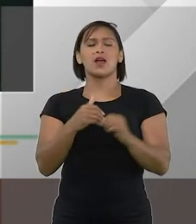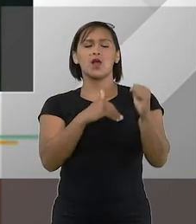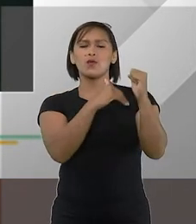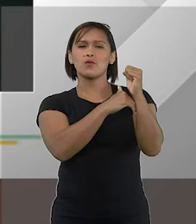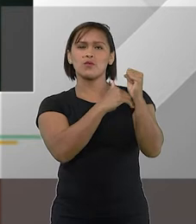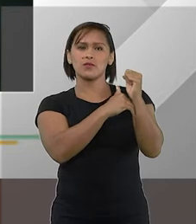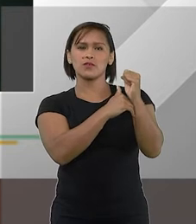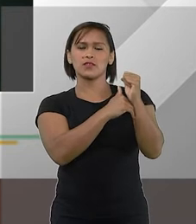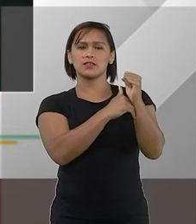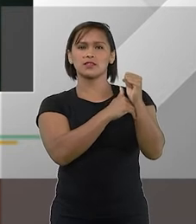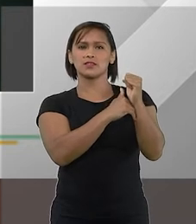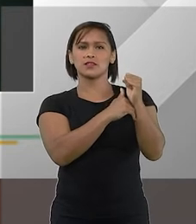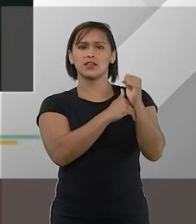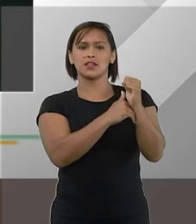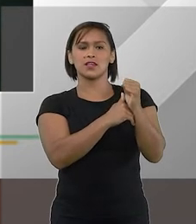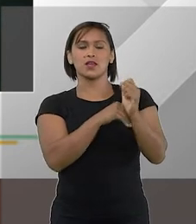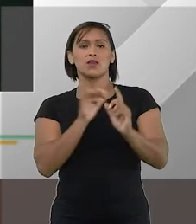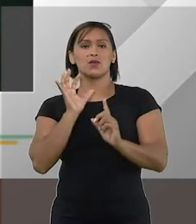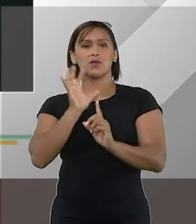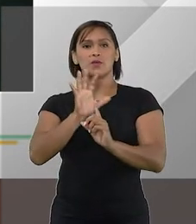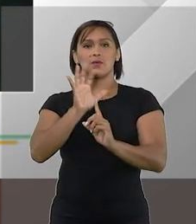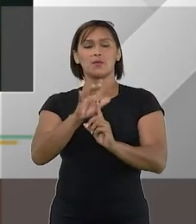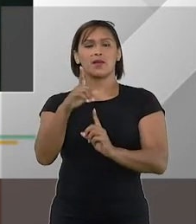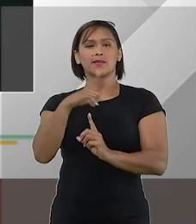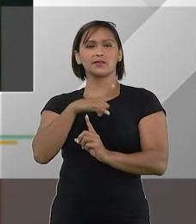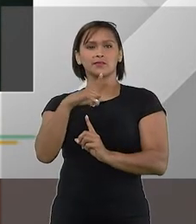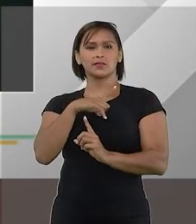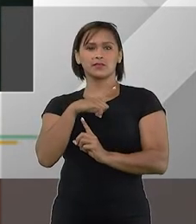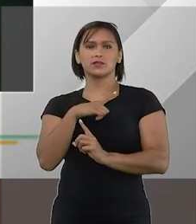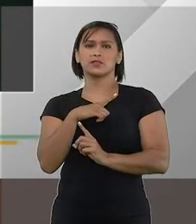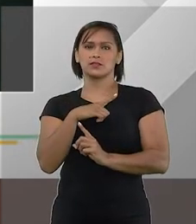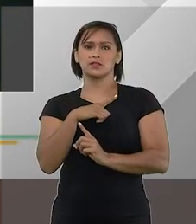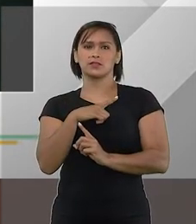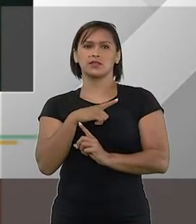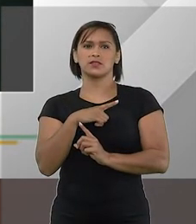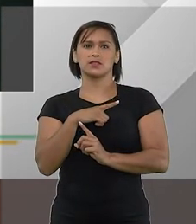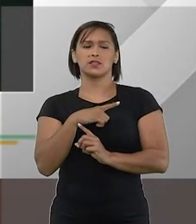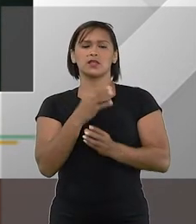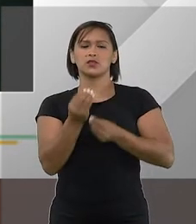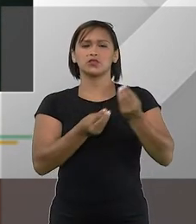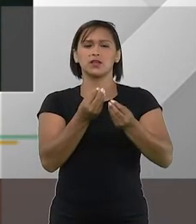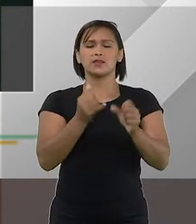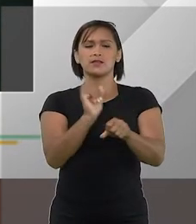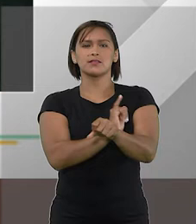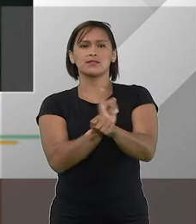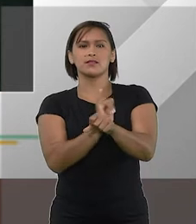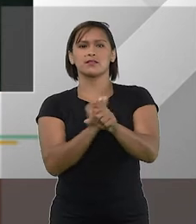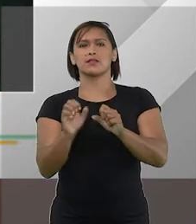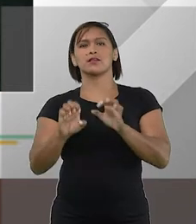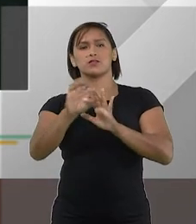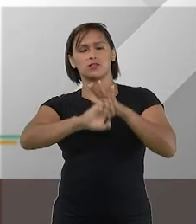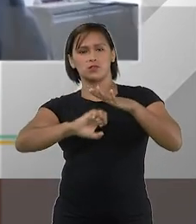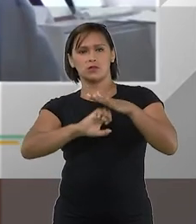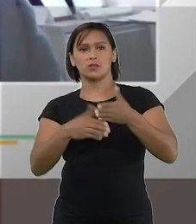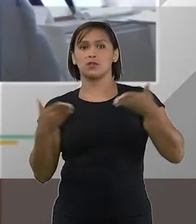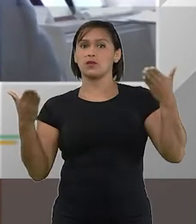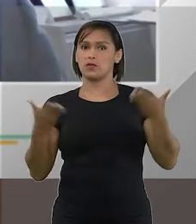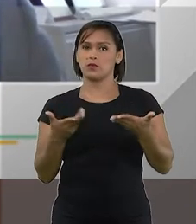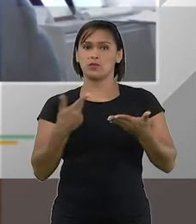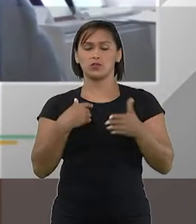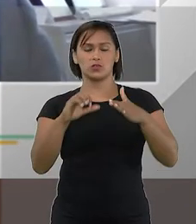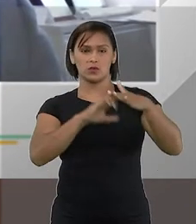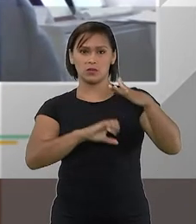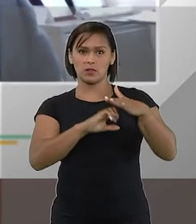confidencialidade e o impacto que isso tem no funcionamento de uma empresa em crise. Hoje,